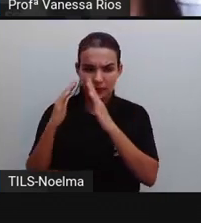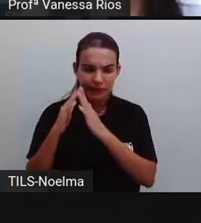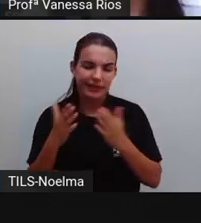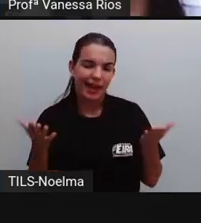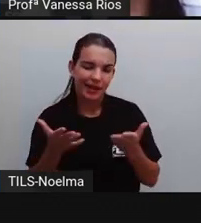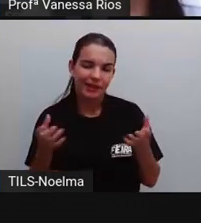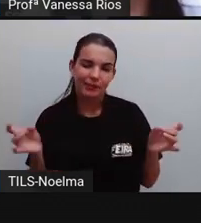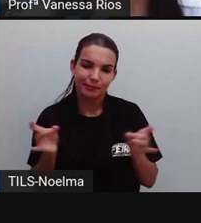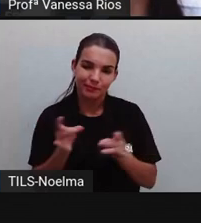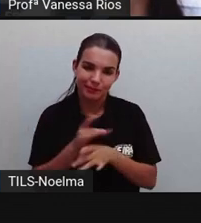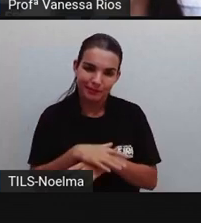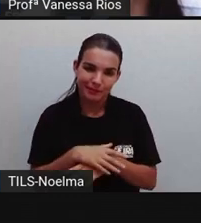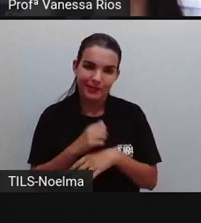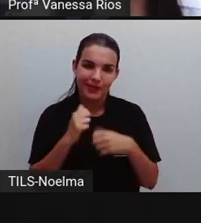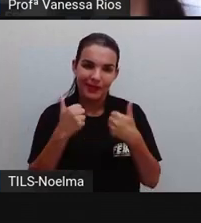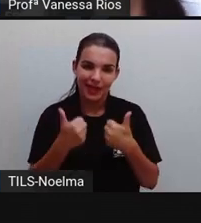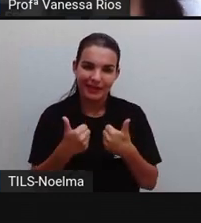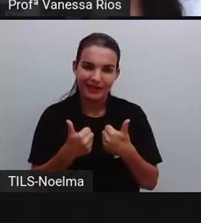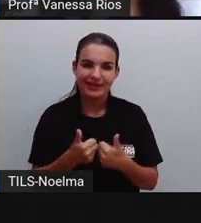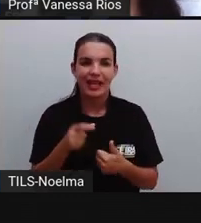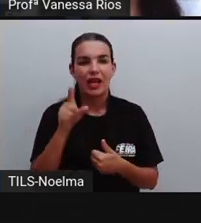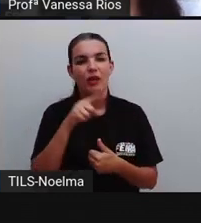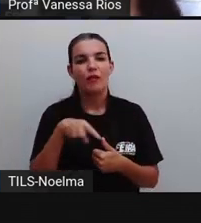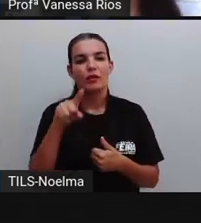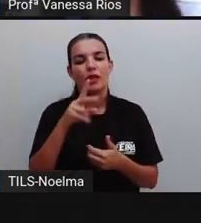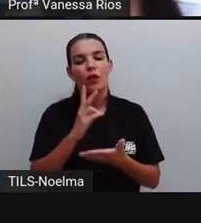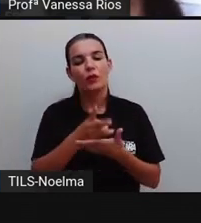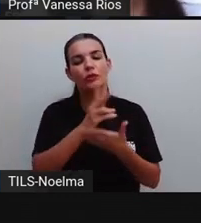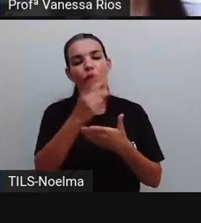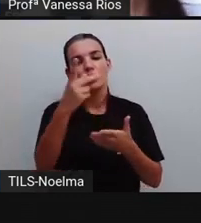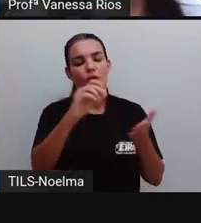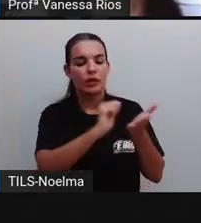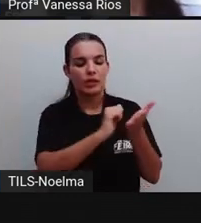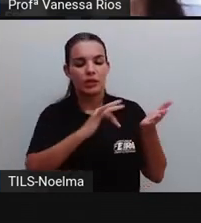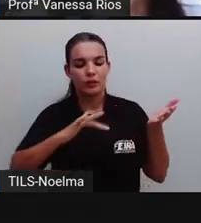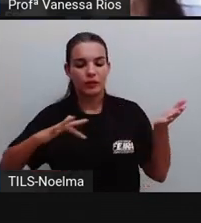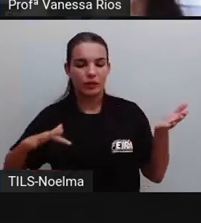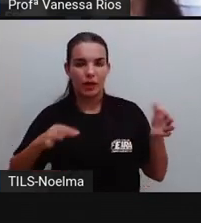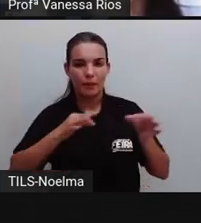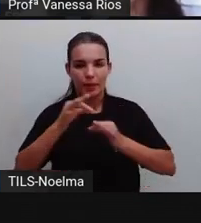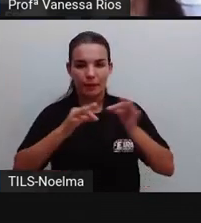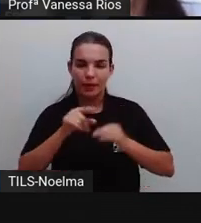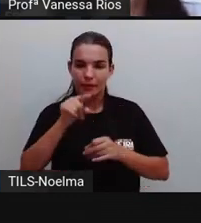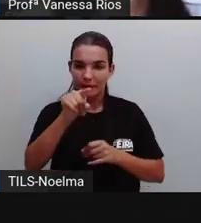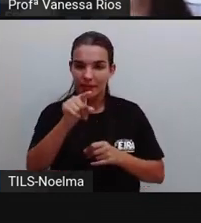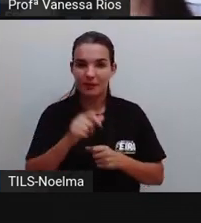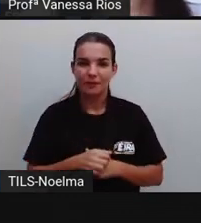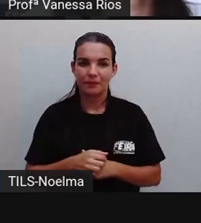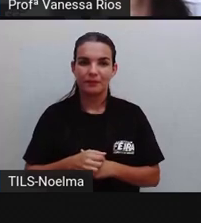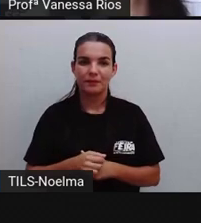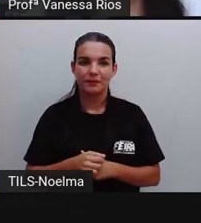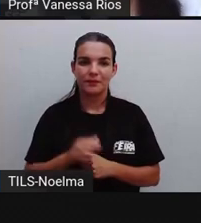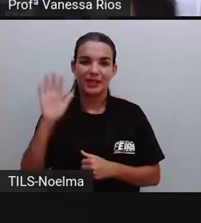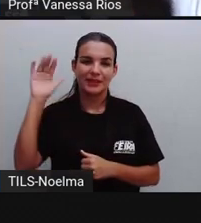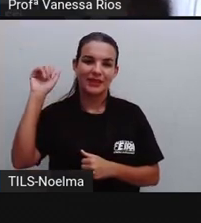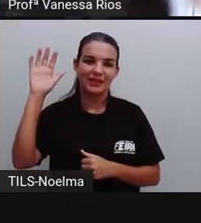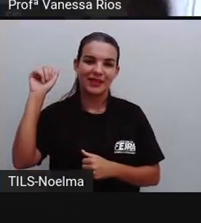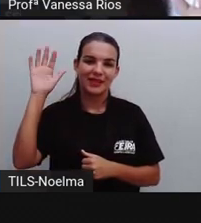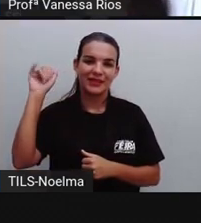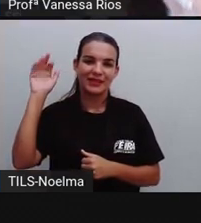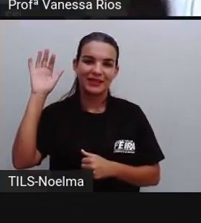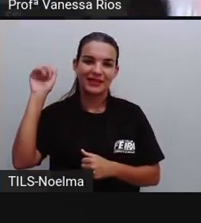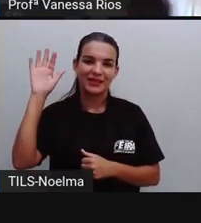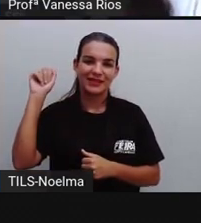a Proconclui a aula aqui, tá certo? E aí você vai dar continuidade com a atividade preparada para você. Tchau, tchau,